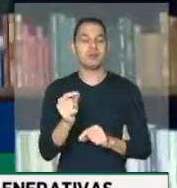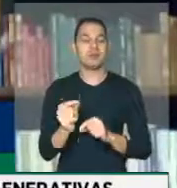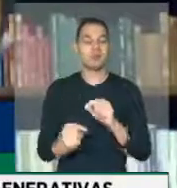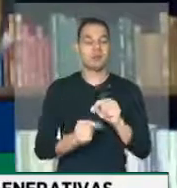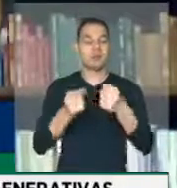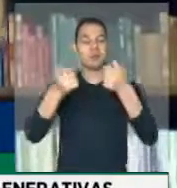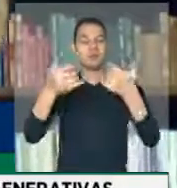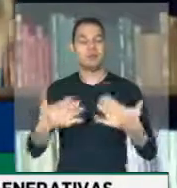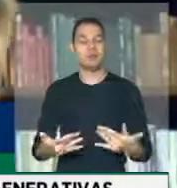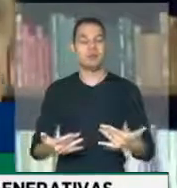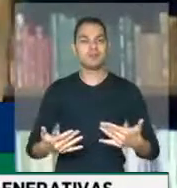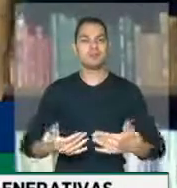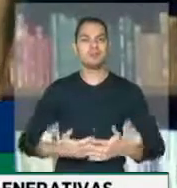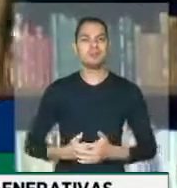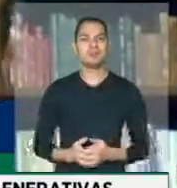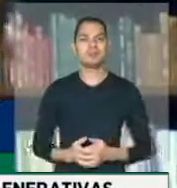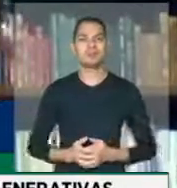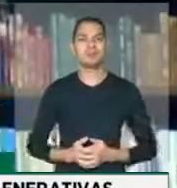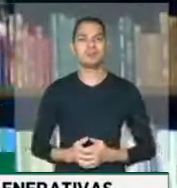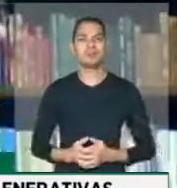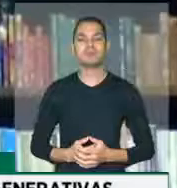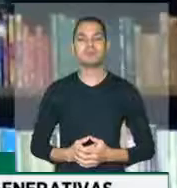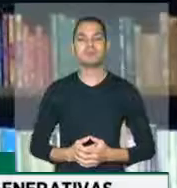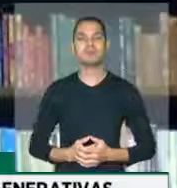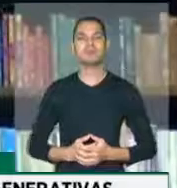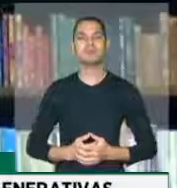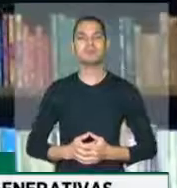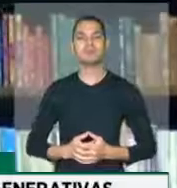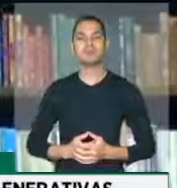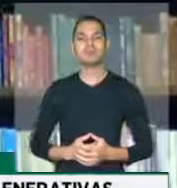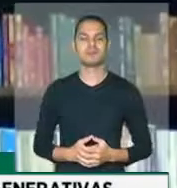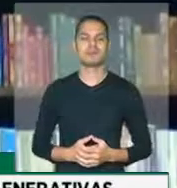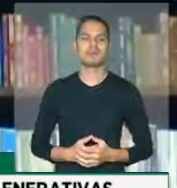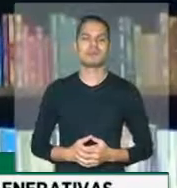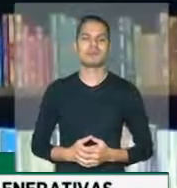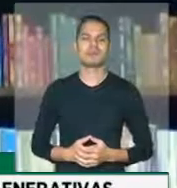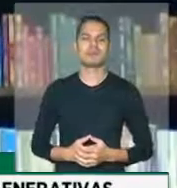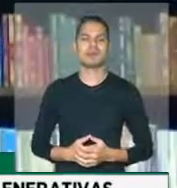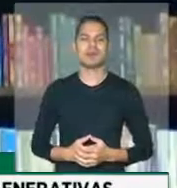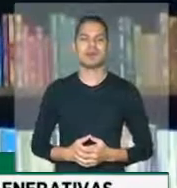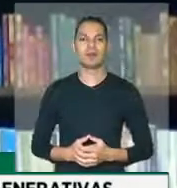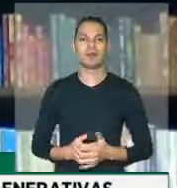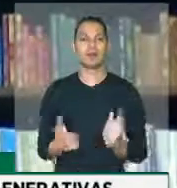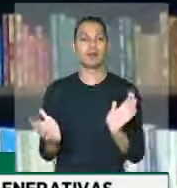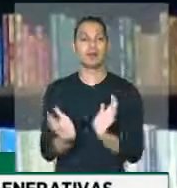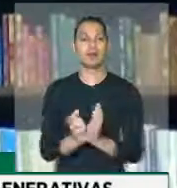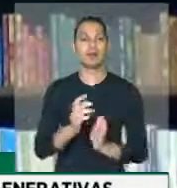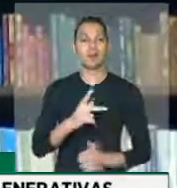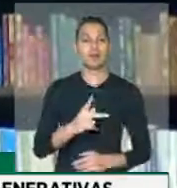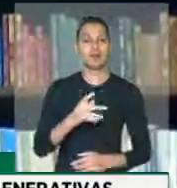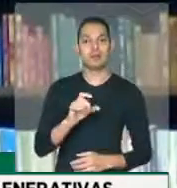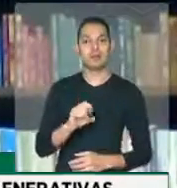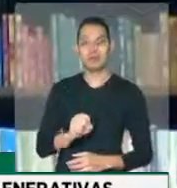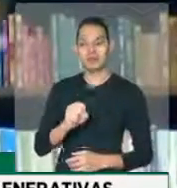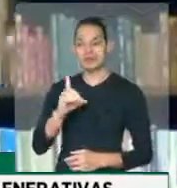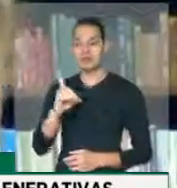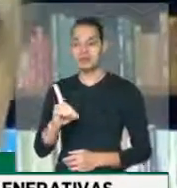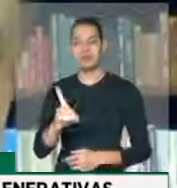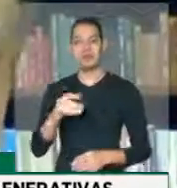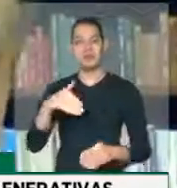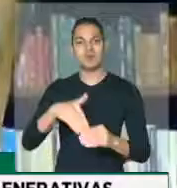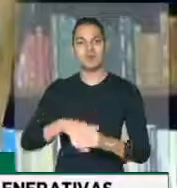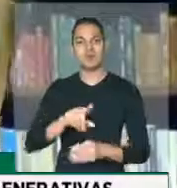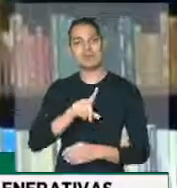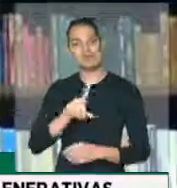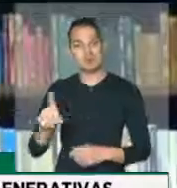presidente, eu digo que a bancada do PSD encaminha o voto